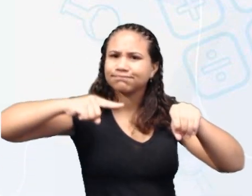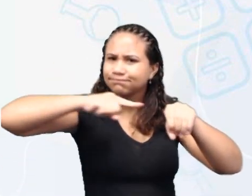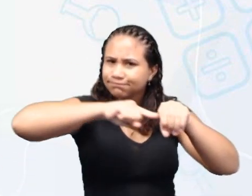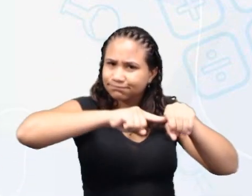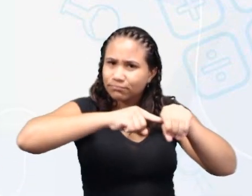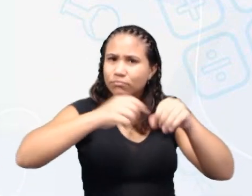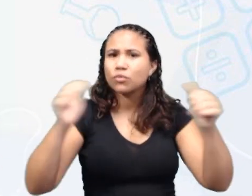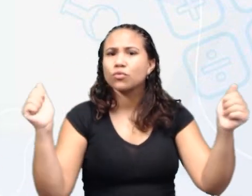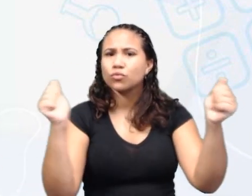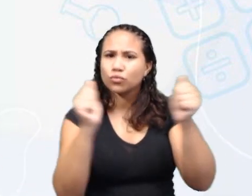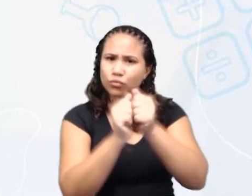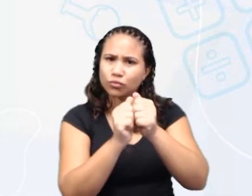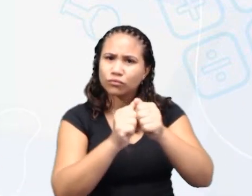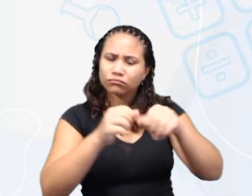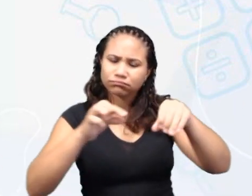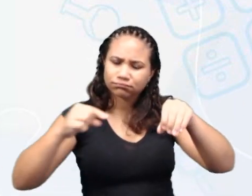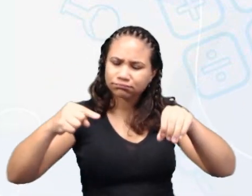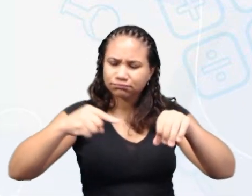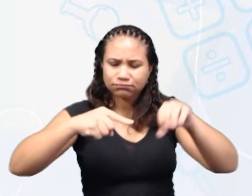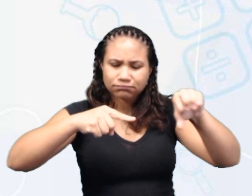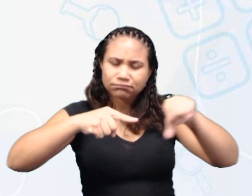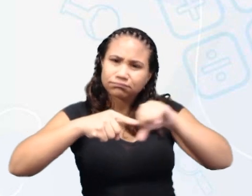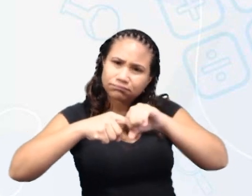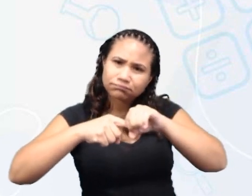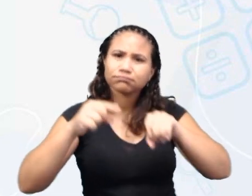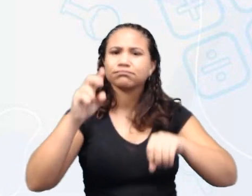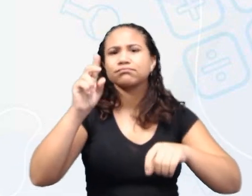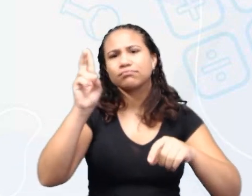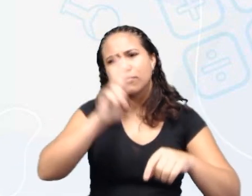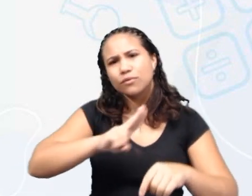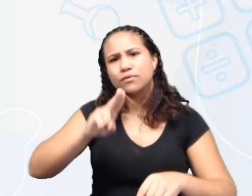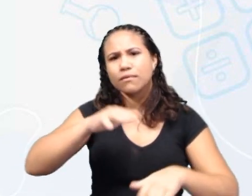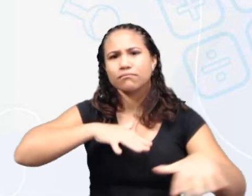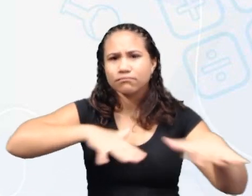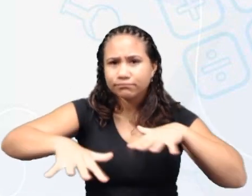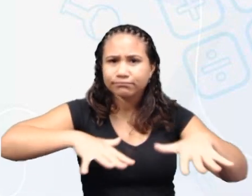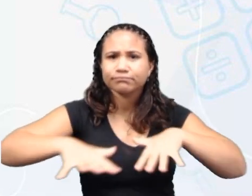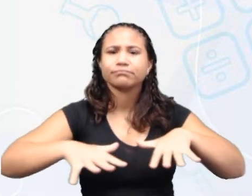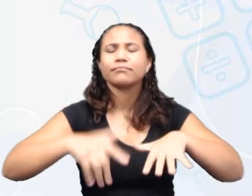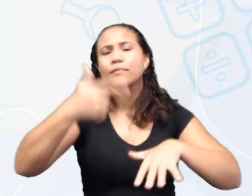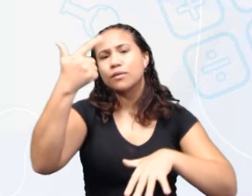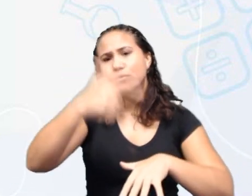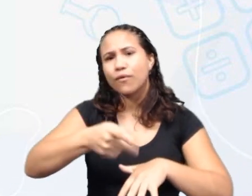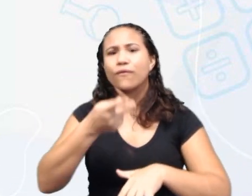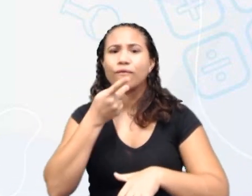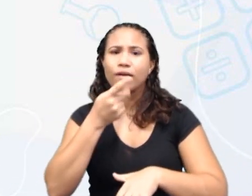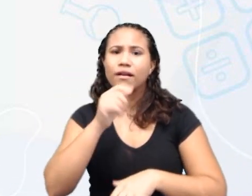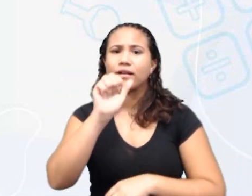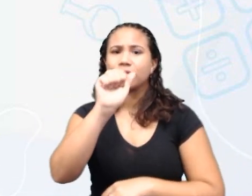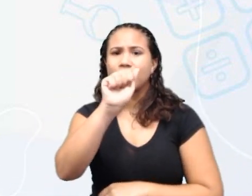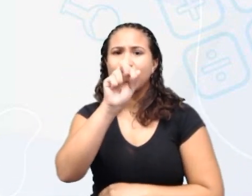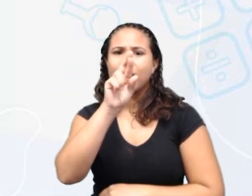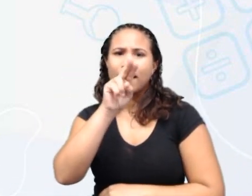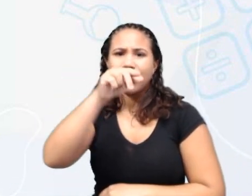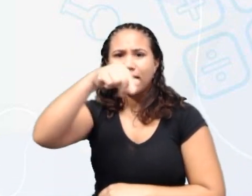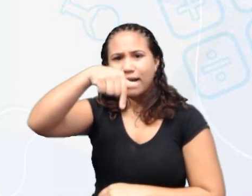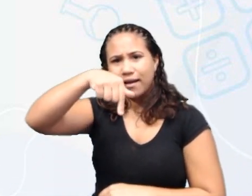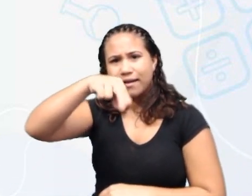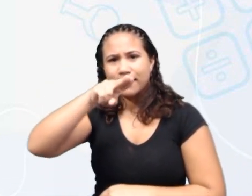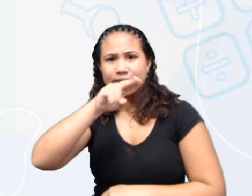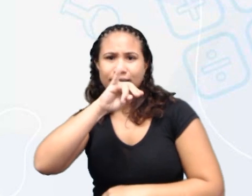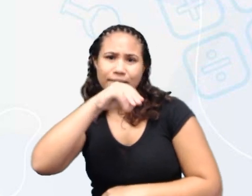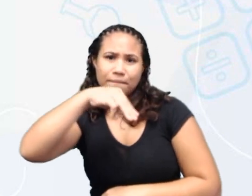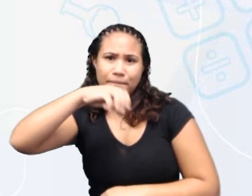engrenagens, pode transmitir movimento. Então, de novo, gente está falando de Arquimedes. Foi mais uma das